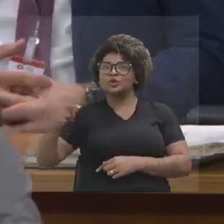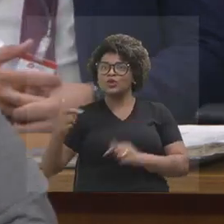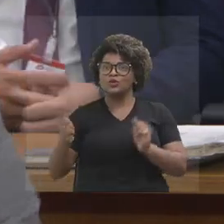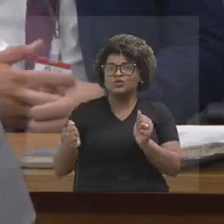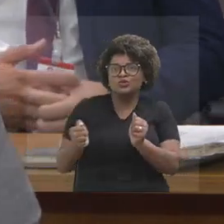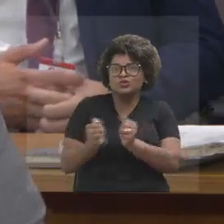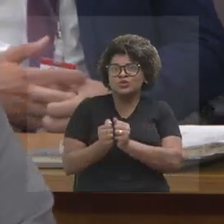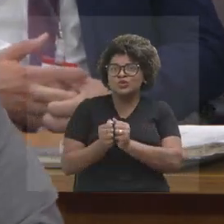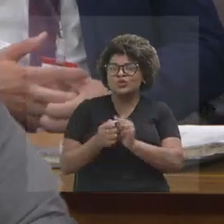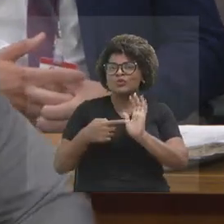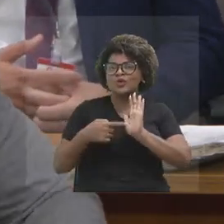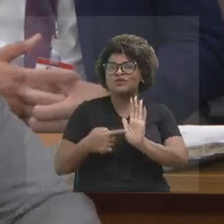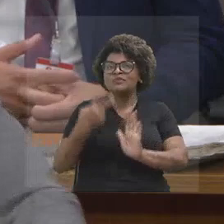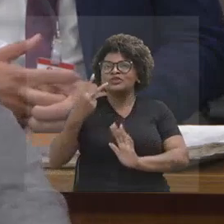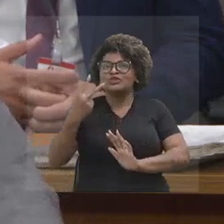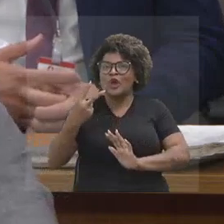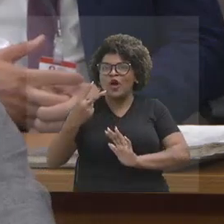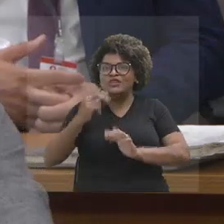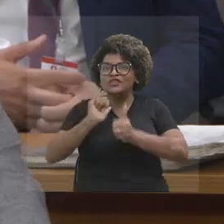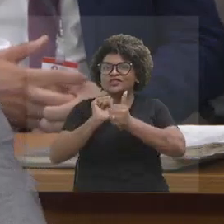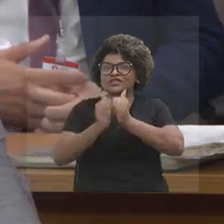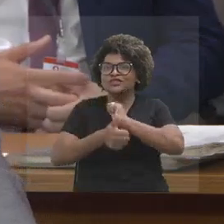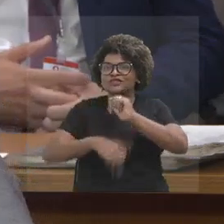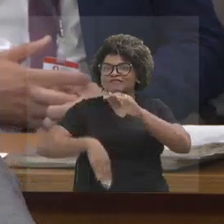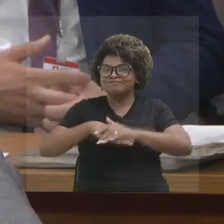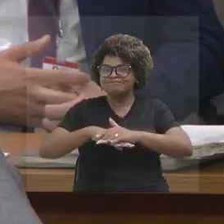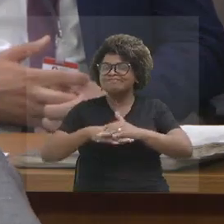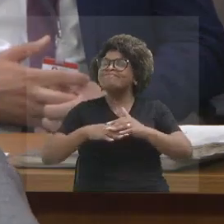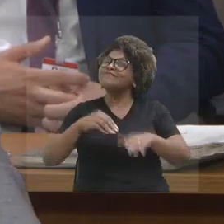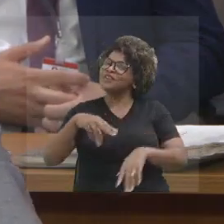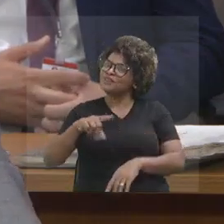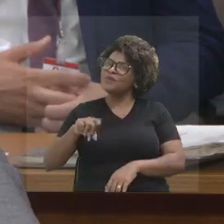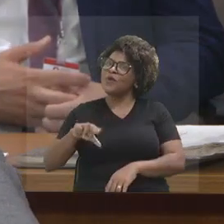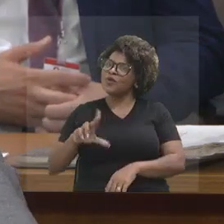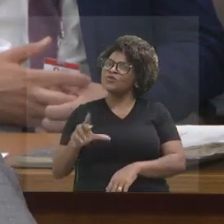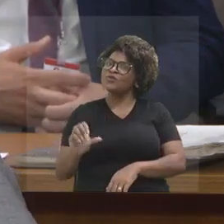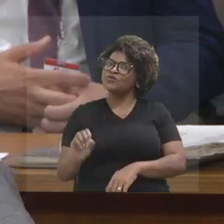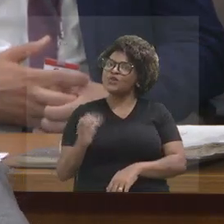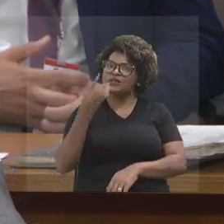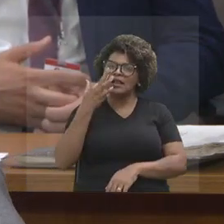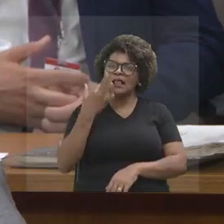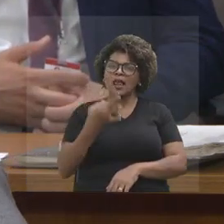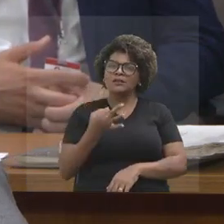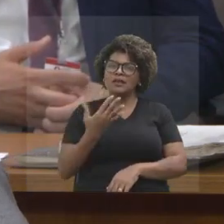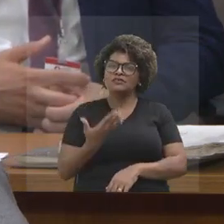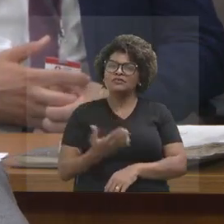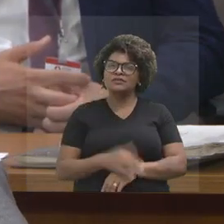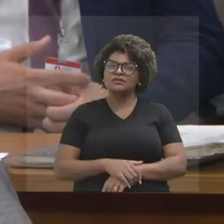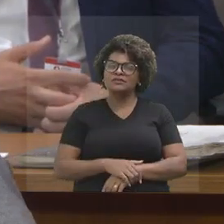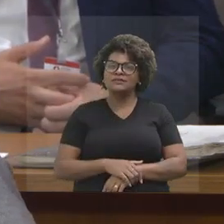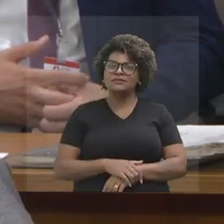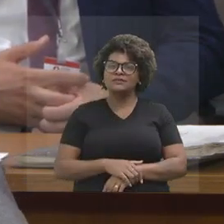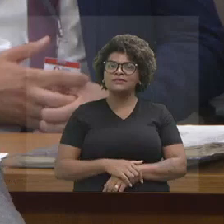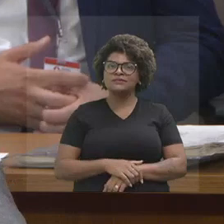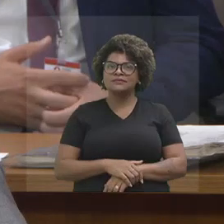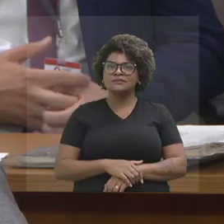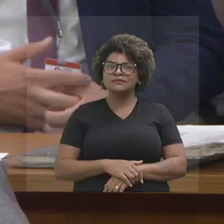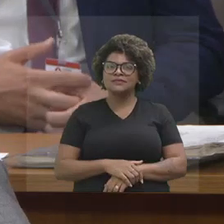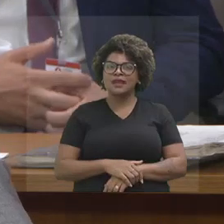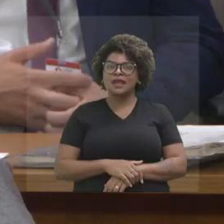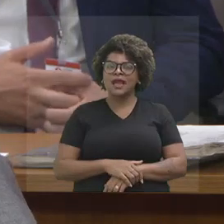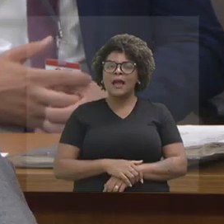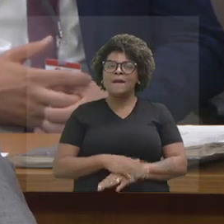dois jogos ao mesmo tempo no módulo 2. Foi bem interessante isso. E a mobilização que tem sido no interior.